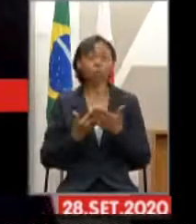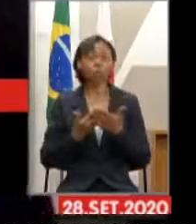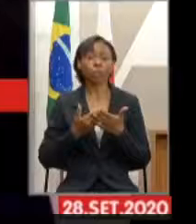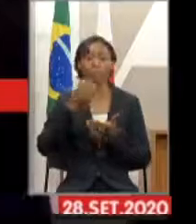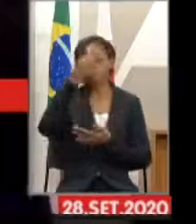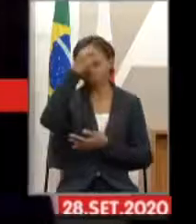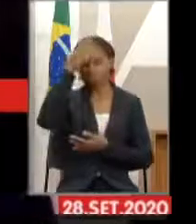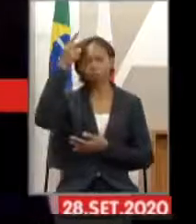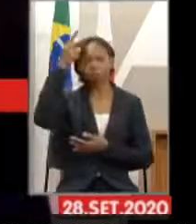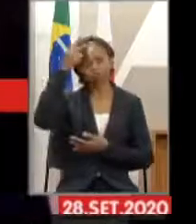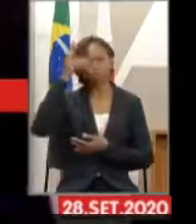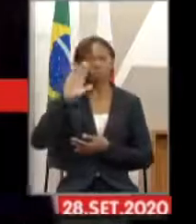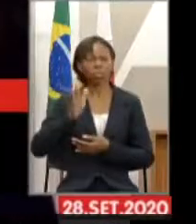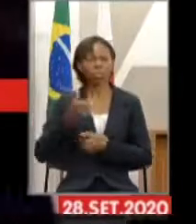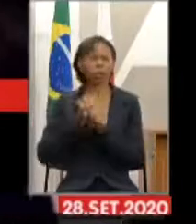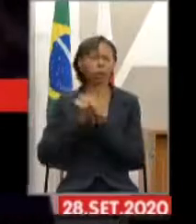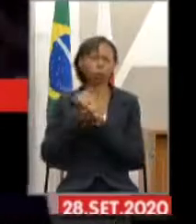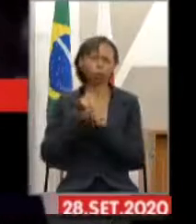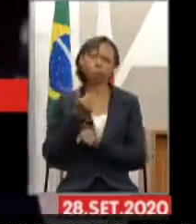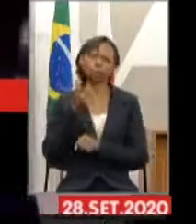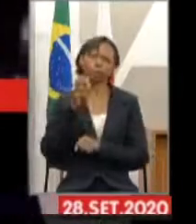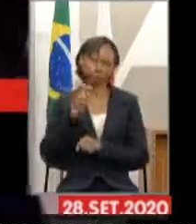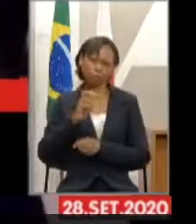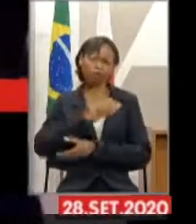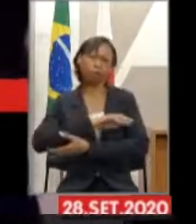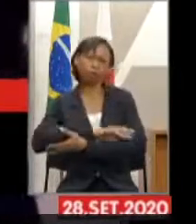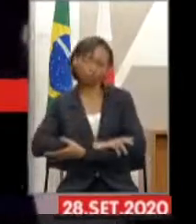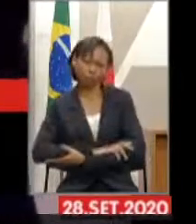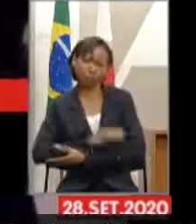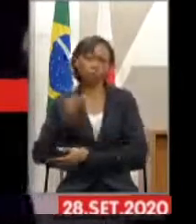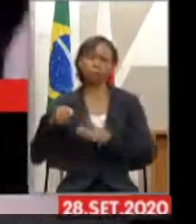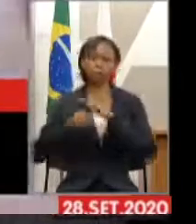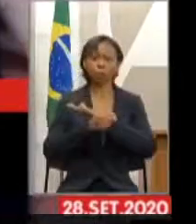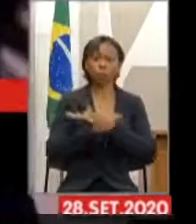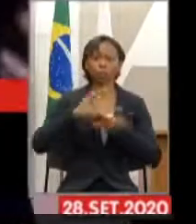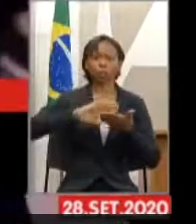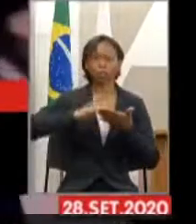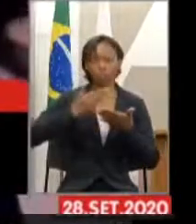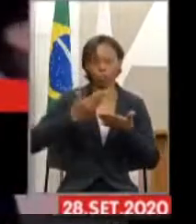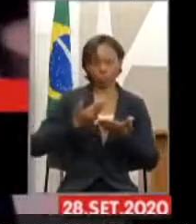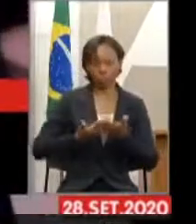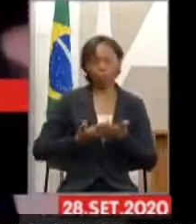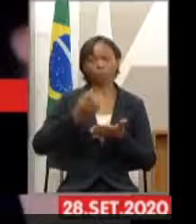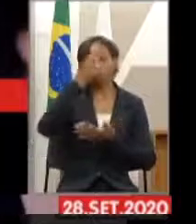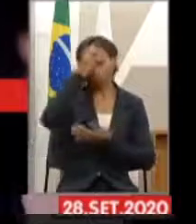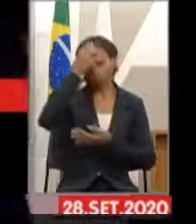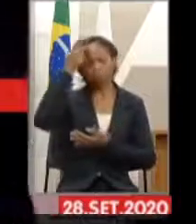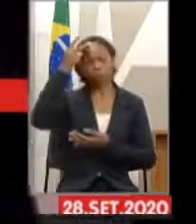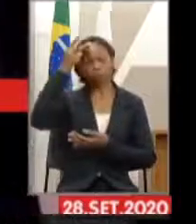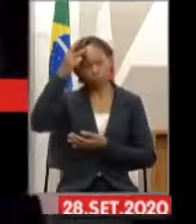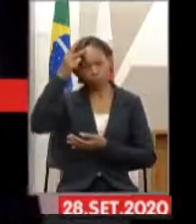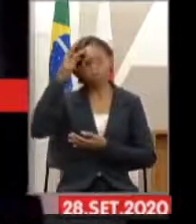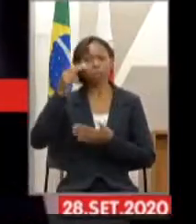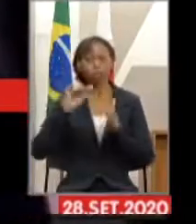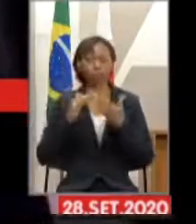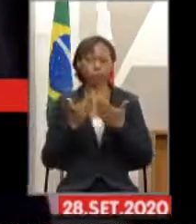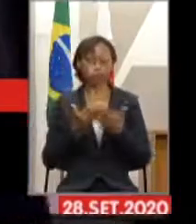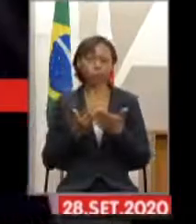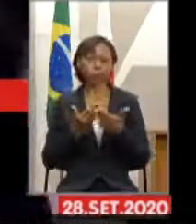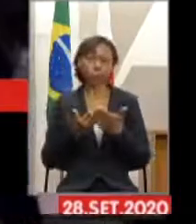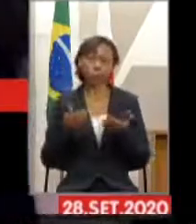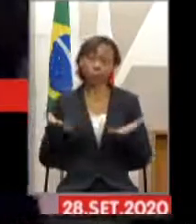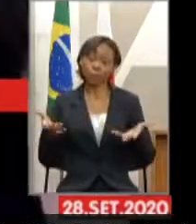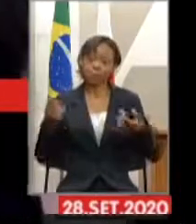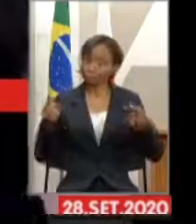Educação há mais de 15 anos, encarando aí os desafios da atual configuração da educação brasileira. E,